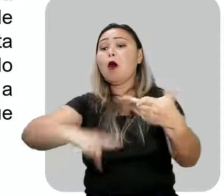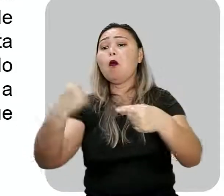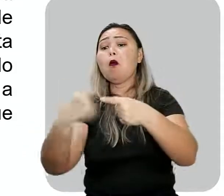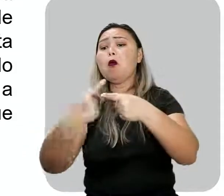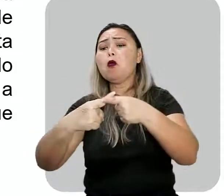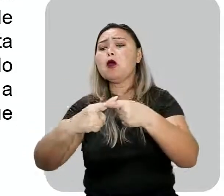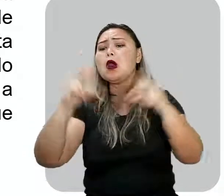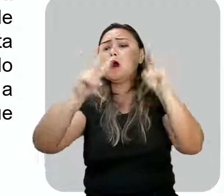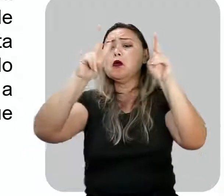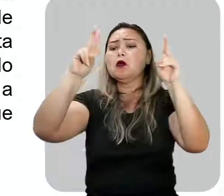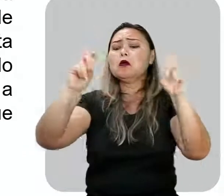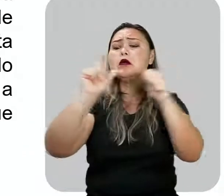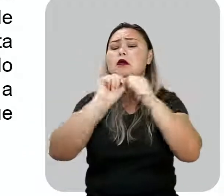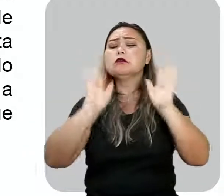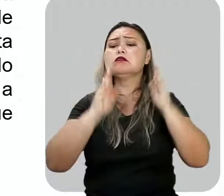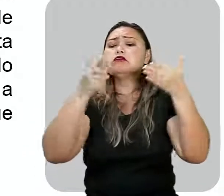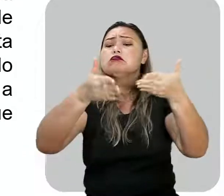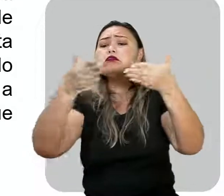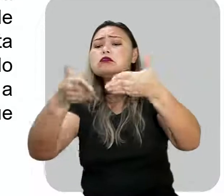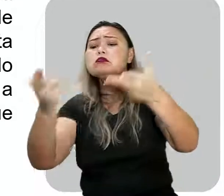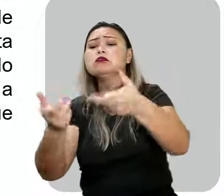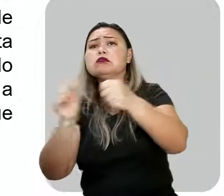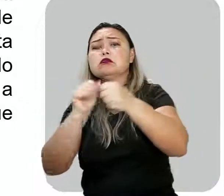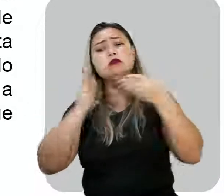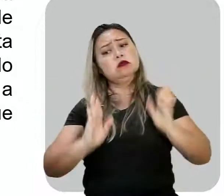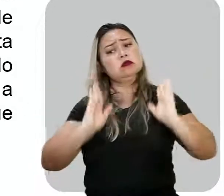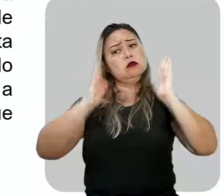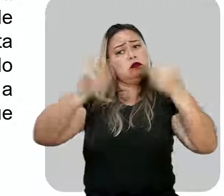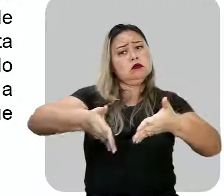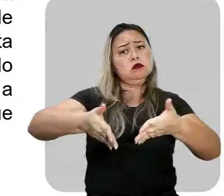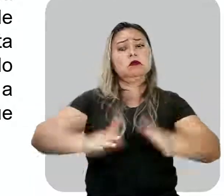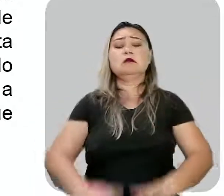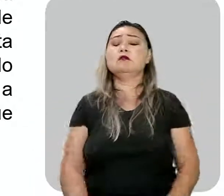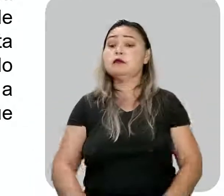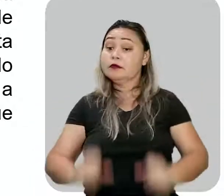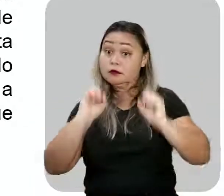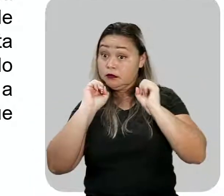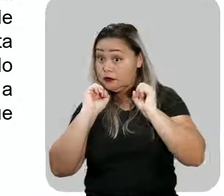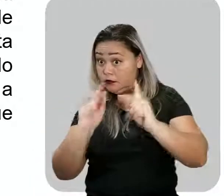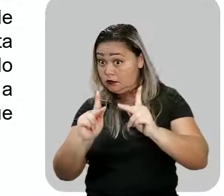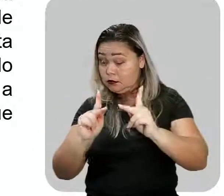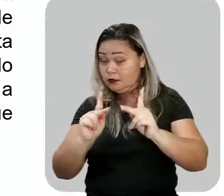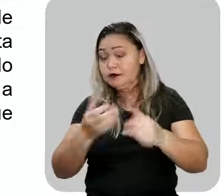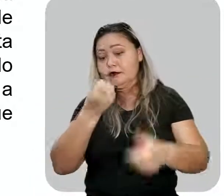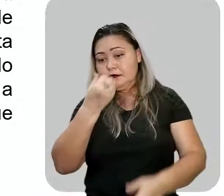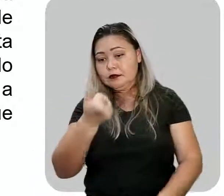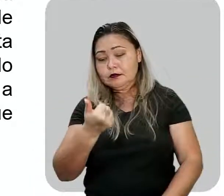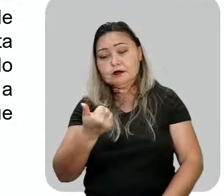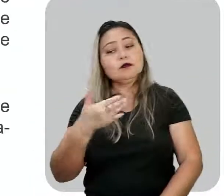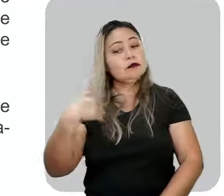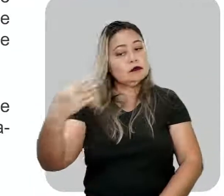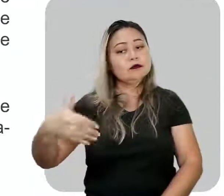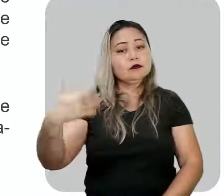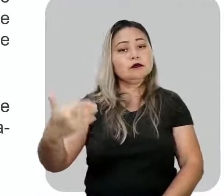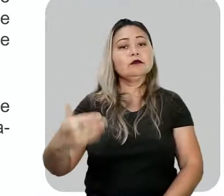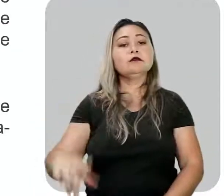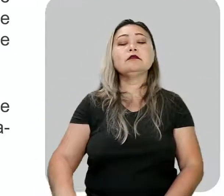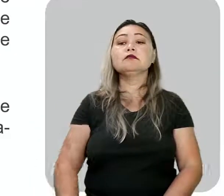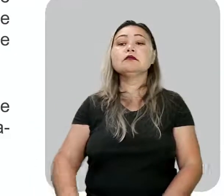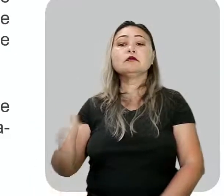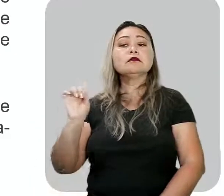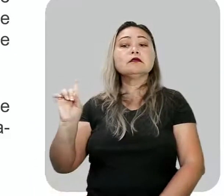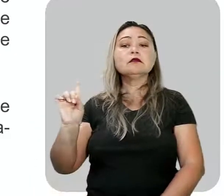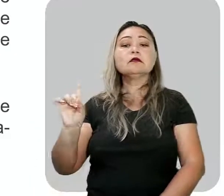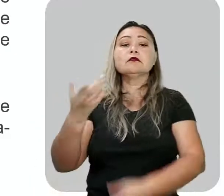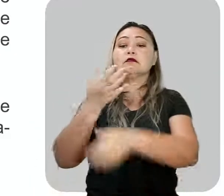do porquê esses temas tratam desses assuntos específicos. Ok? Muito bem. Vamos adiante ainda, olha